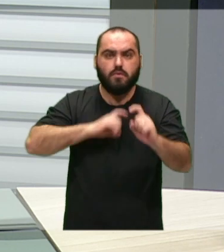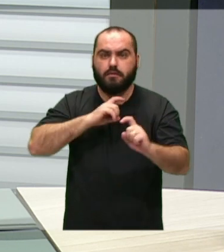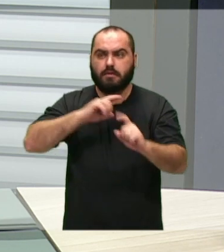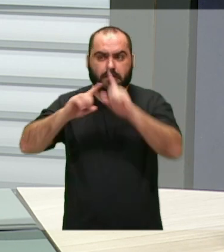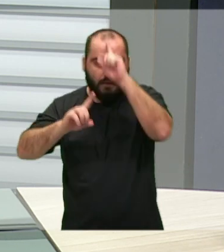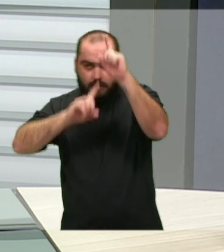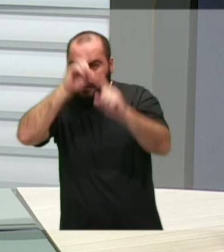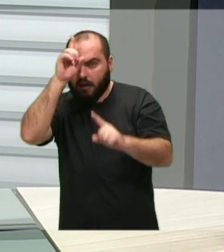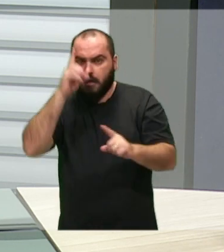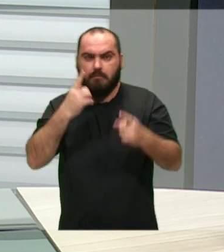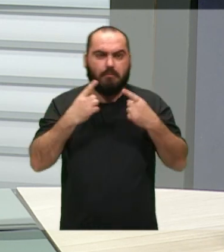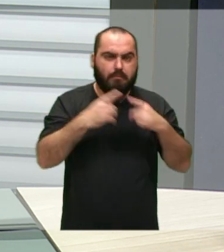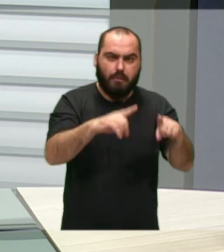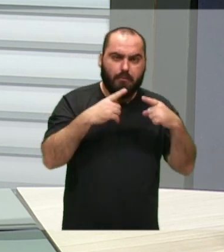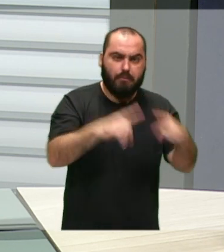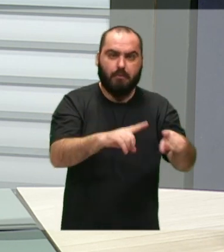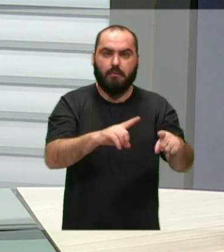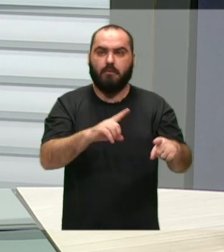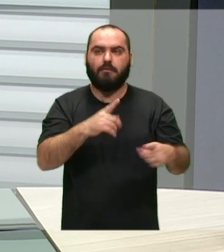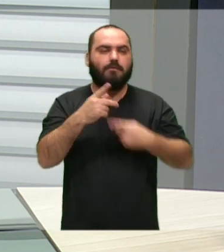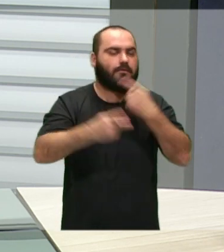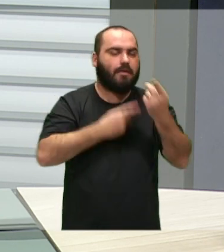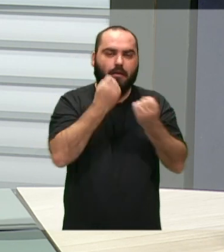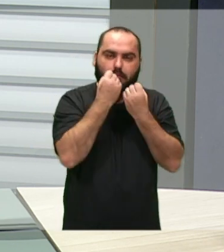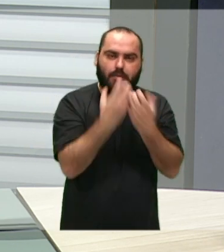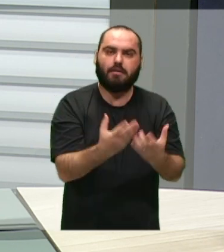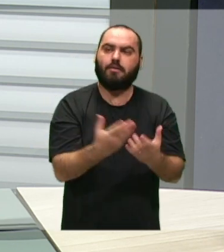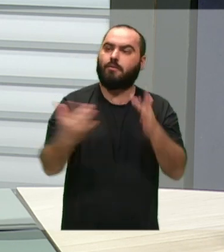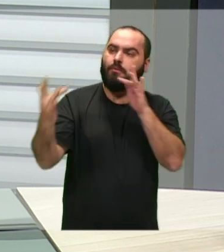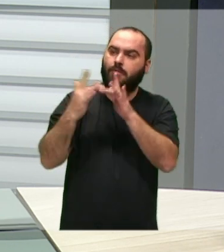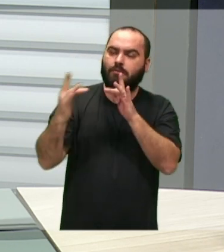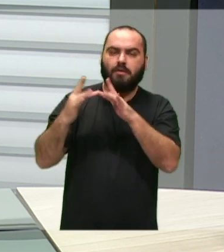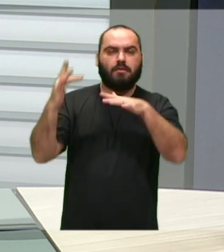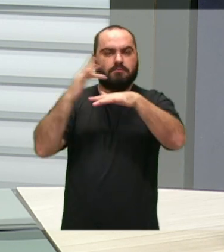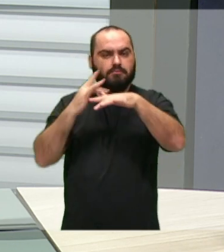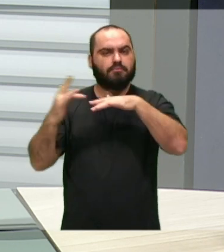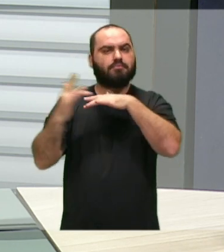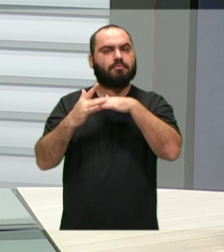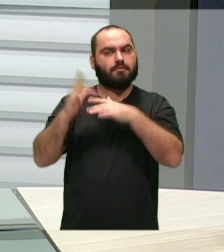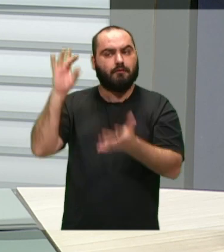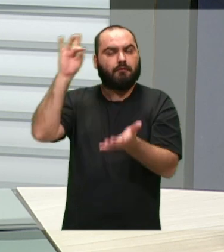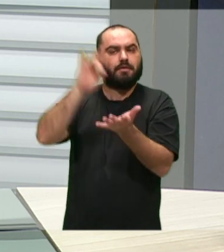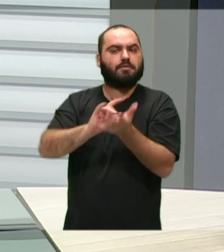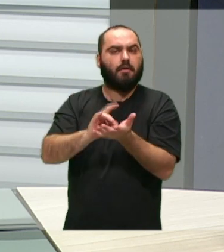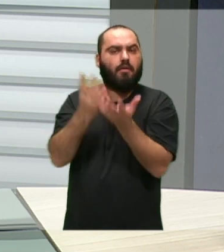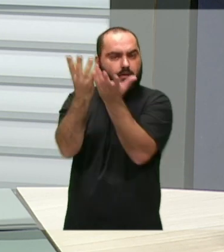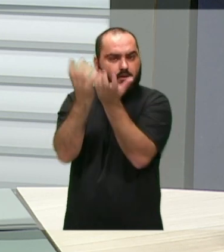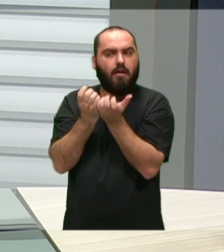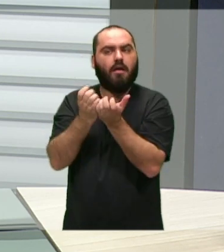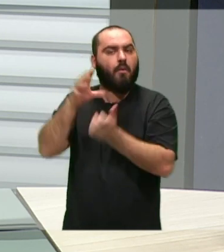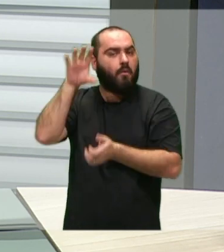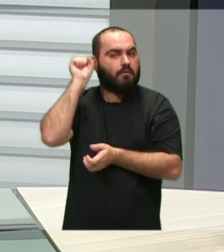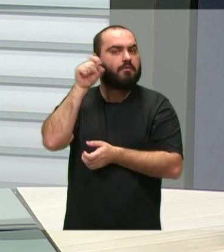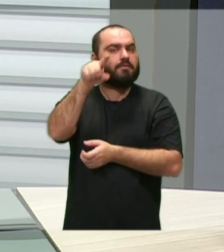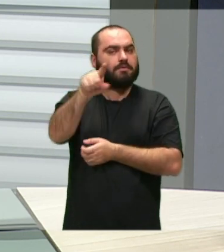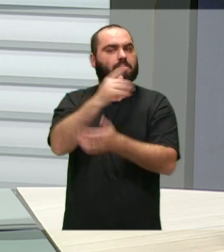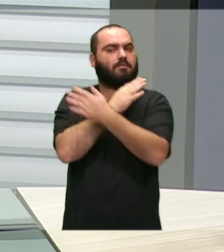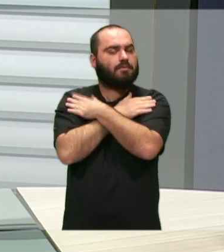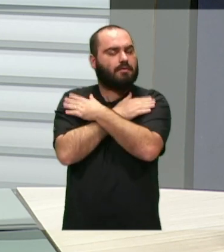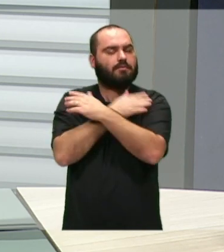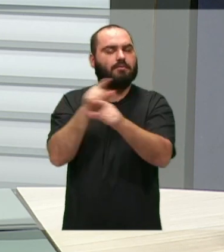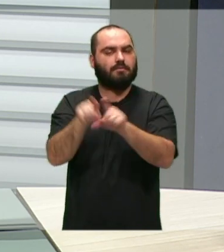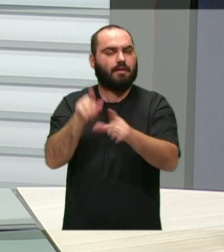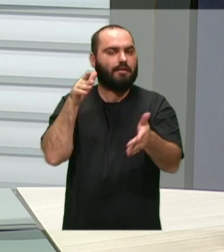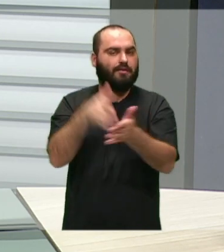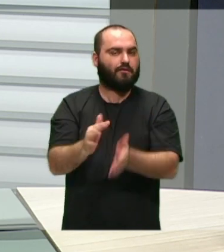sugestão, a crítica, o seu elogio, faça contato aqui nas nossas redes oficiais da Câmara de Vereadores que nós queremos também estar te ouvindo. Um grande abraço a todos e